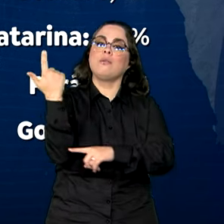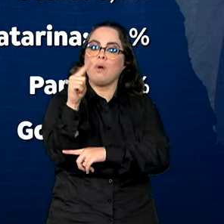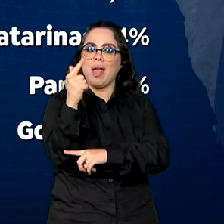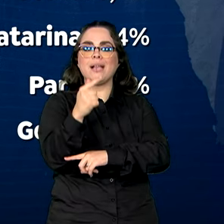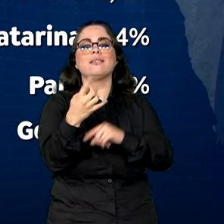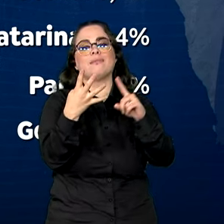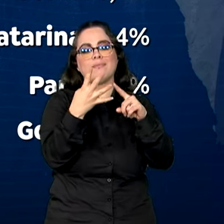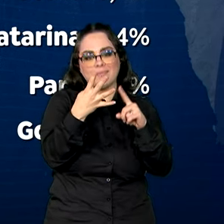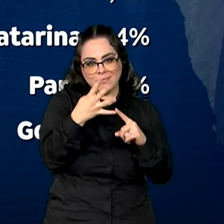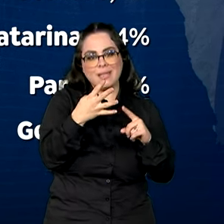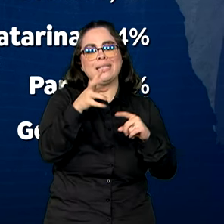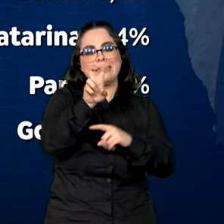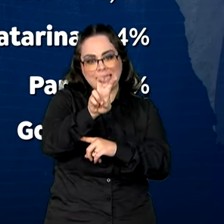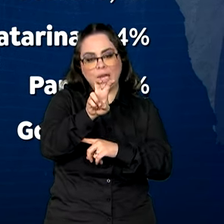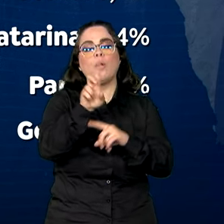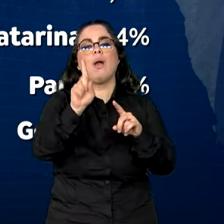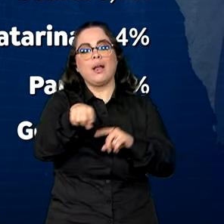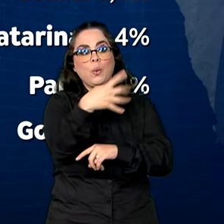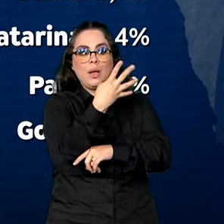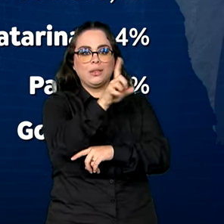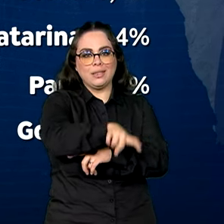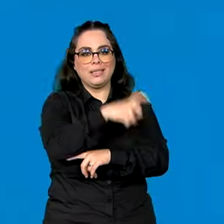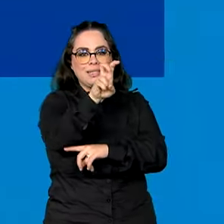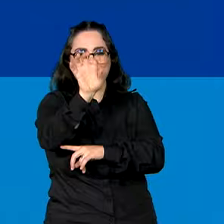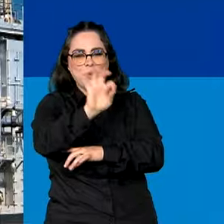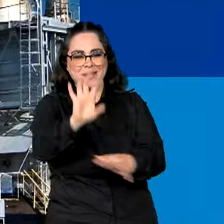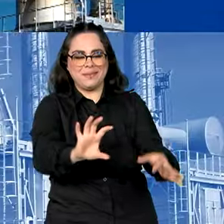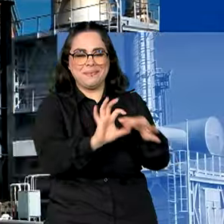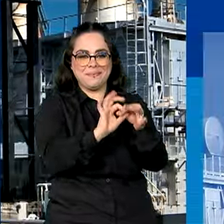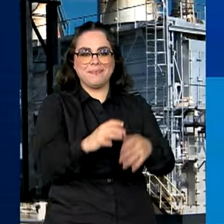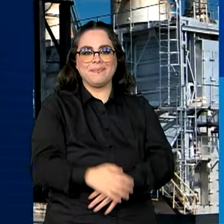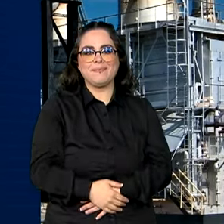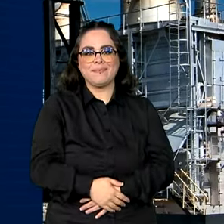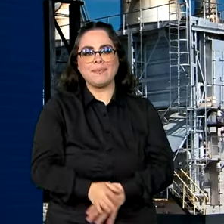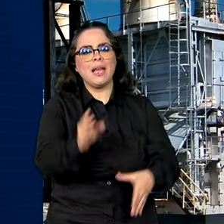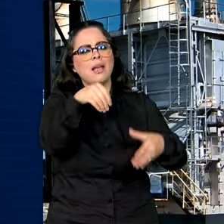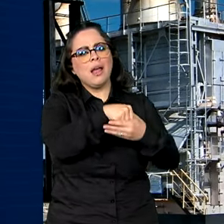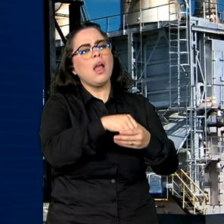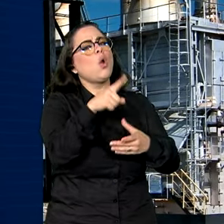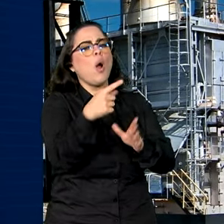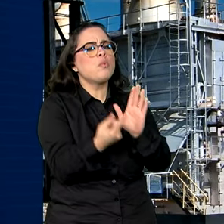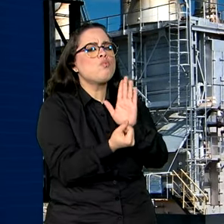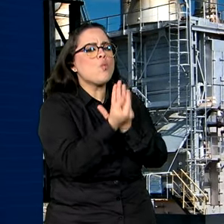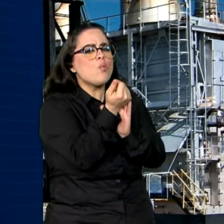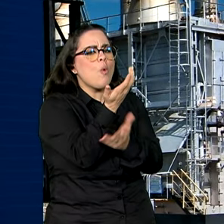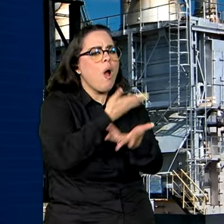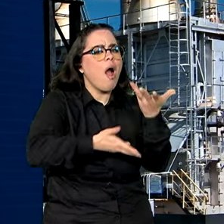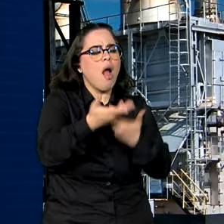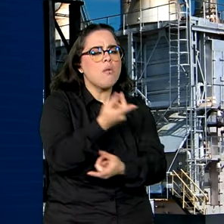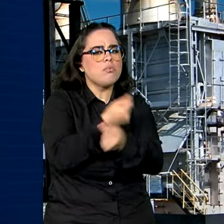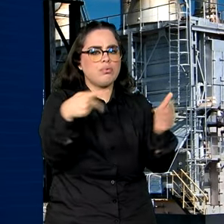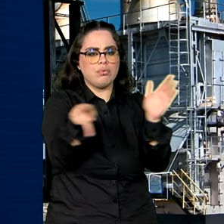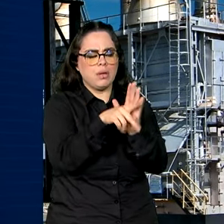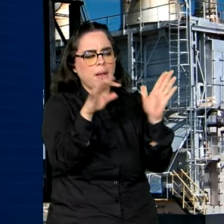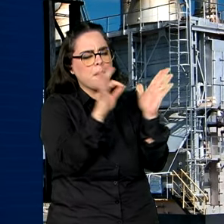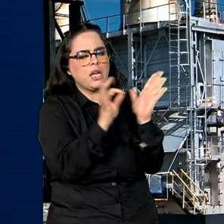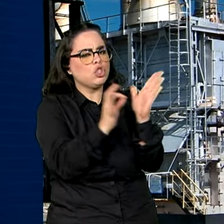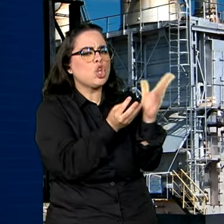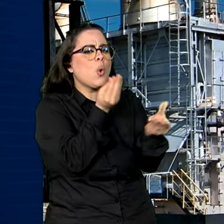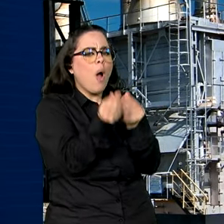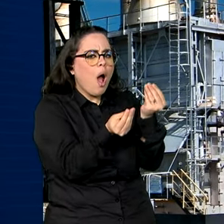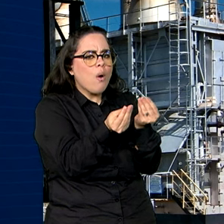ambos com alta de 4,5%. E entre as atividades com melhor desempenho, segundo o IBGE,